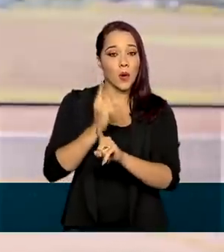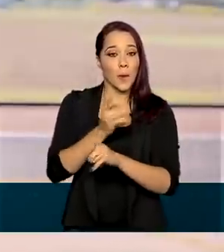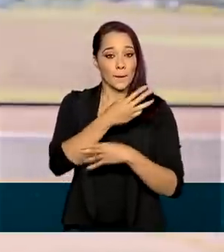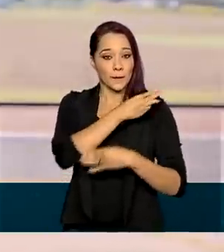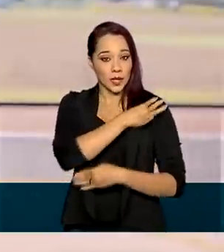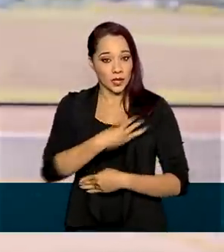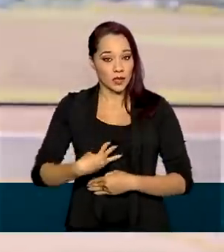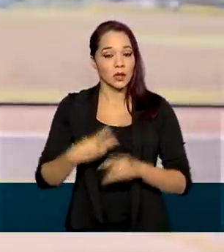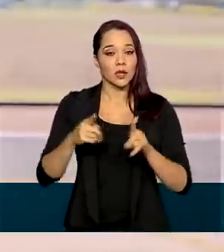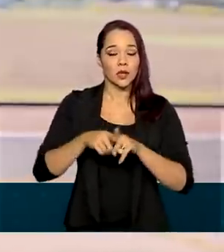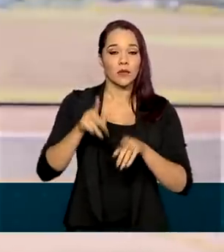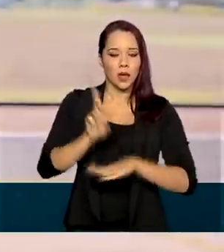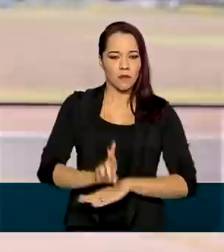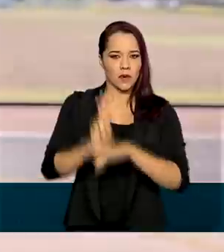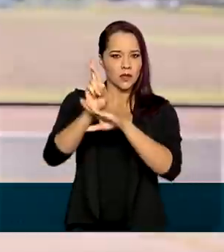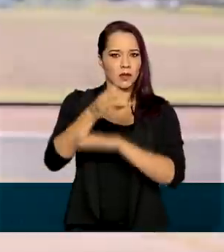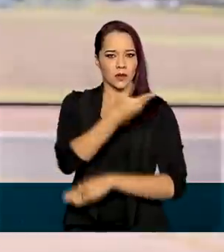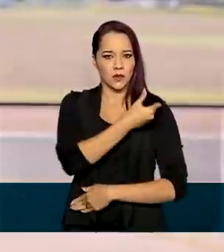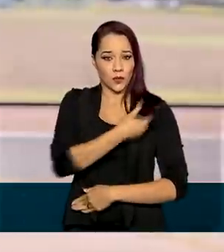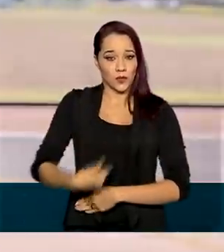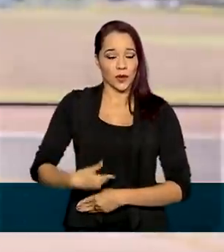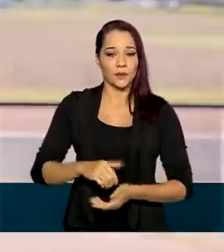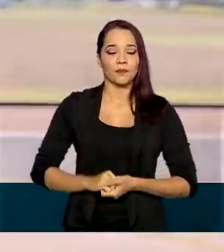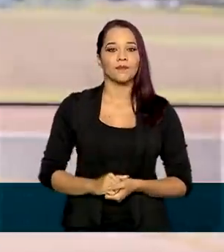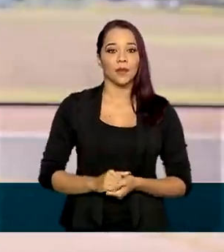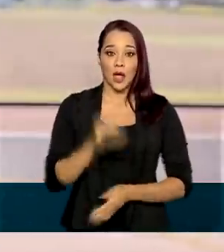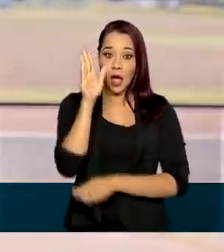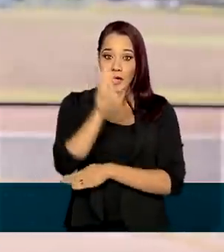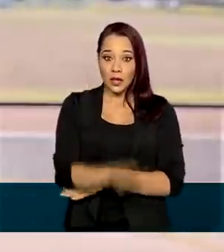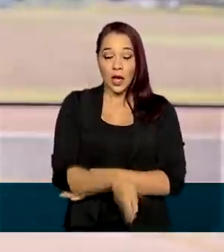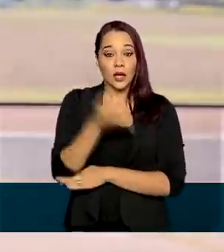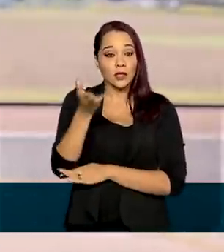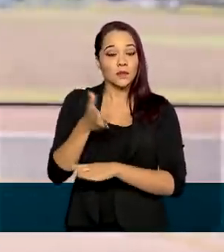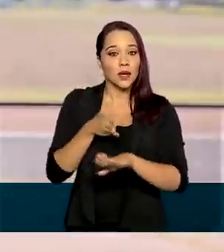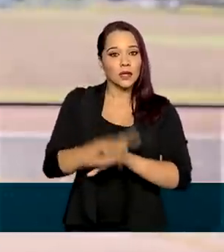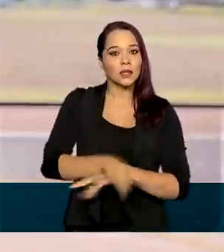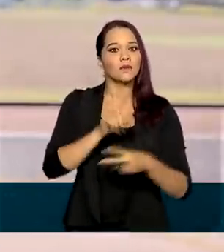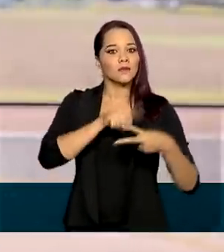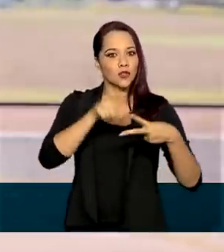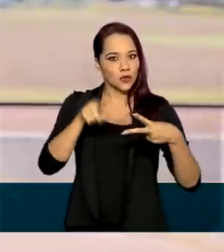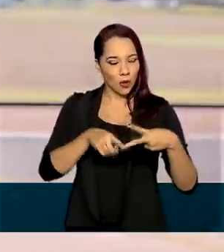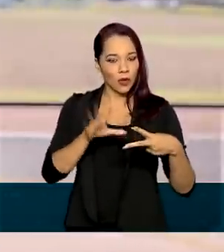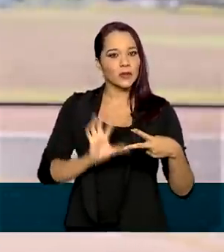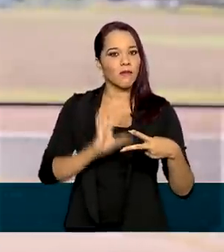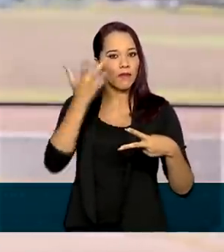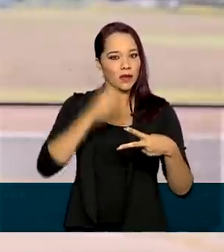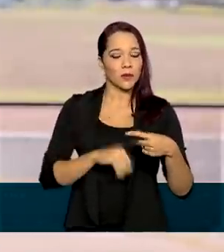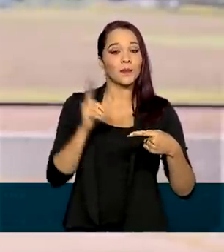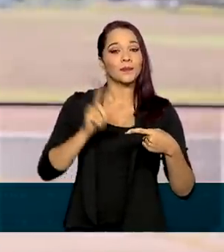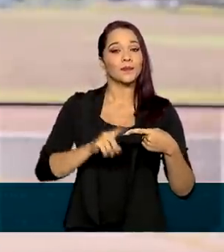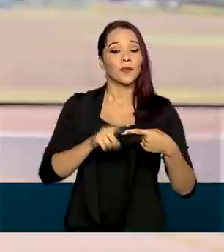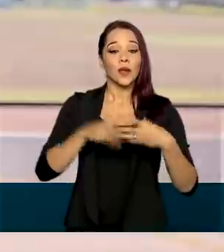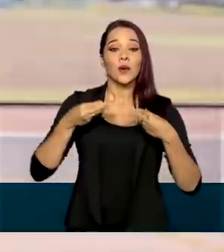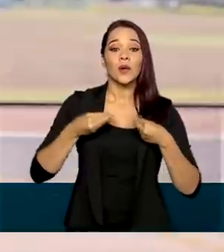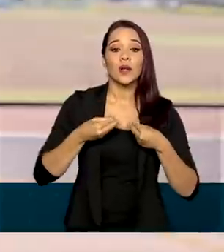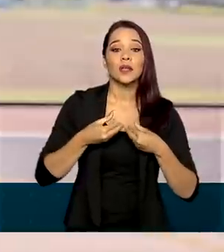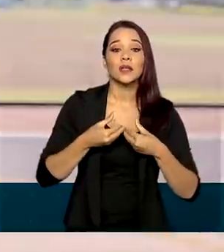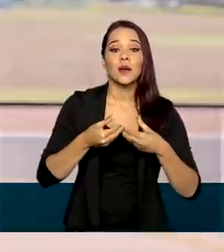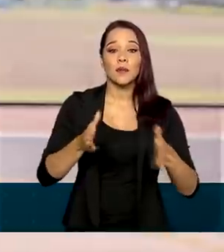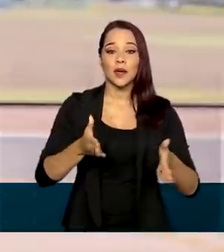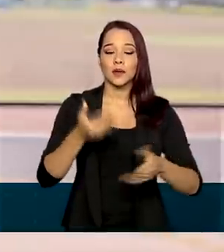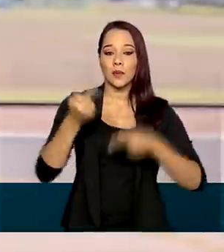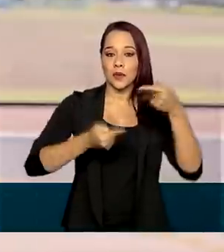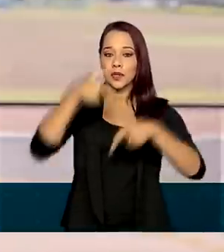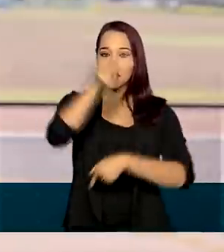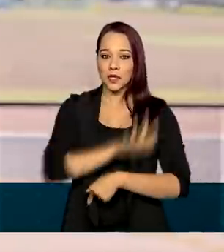e representantes do governo. À tarde, o presidente participa ainda de dois eventos. O primeiro é o lançamento da Política